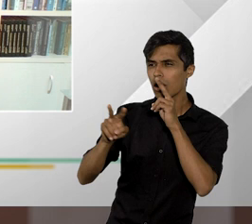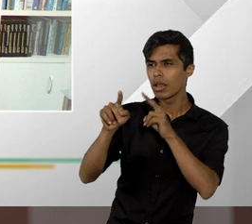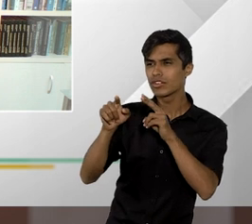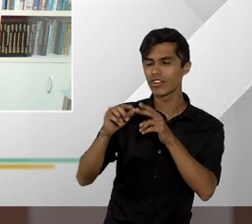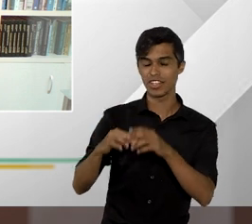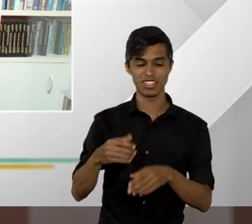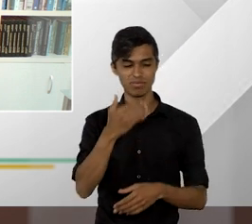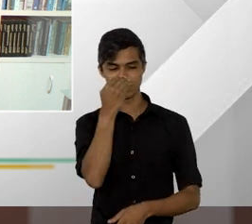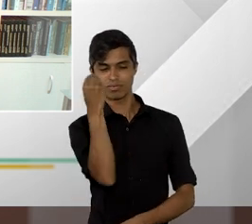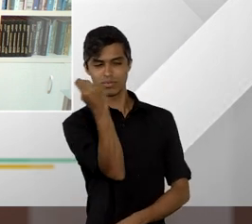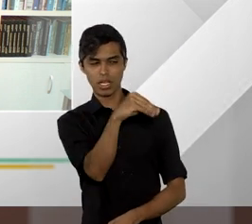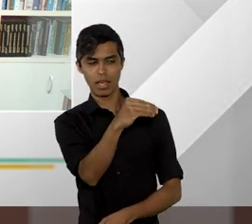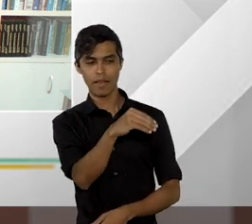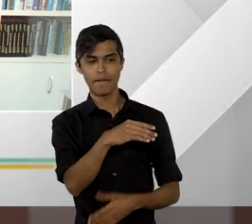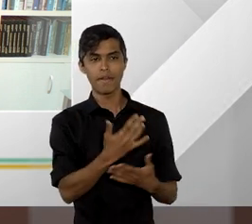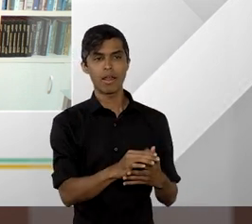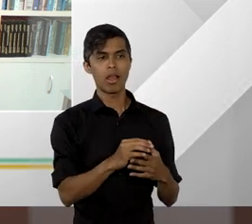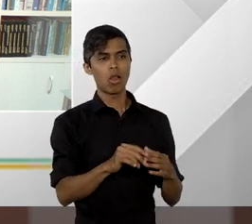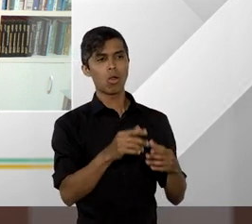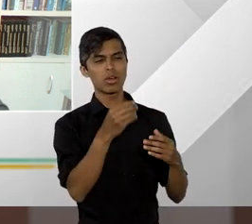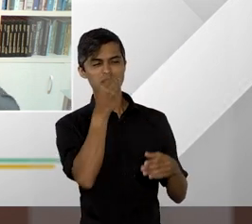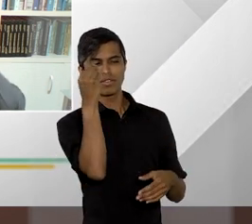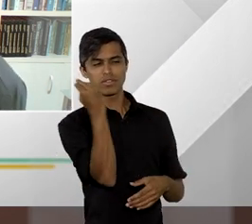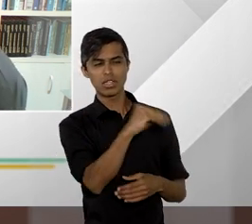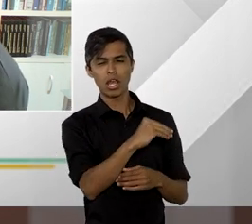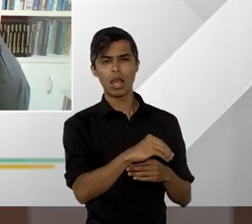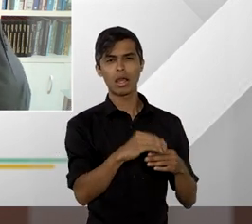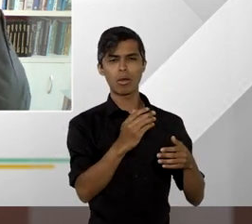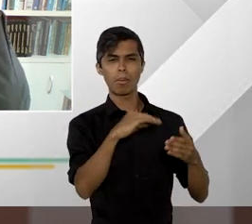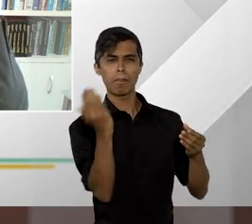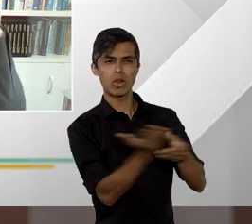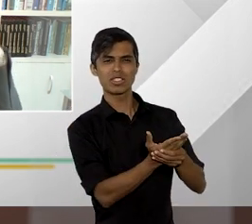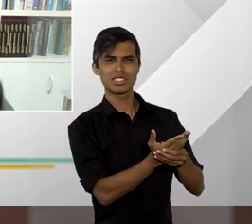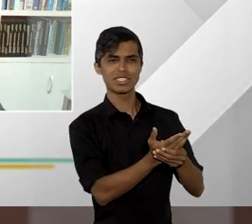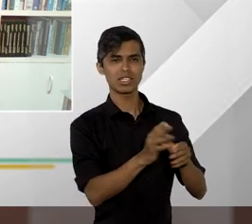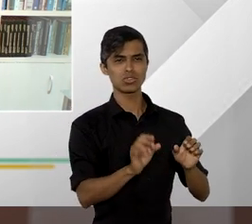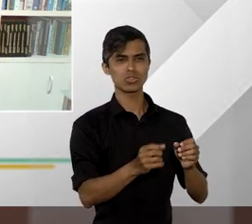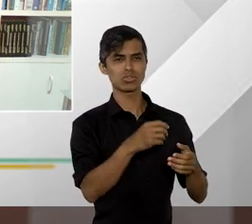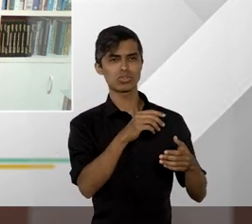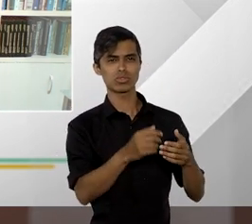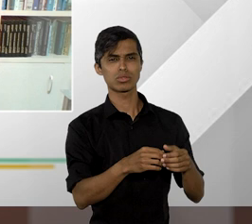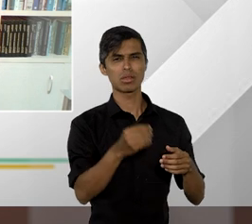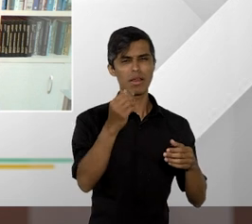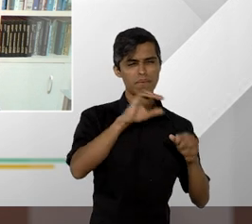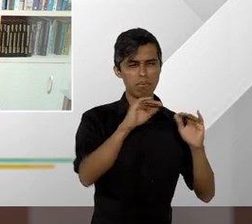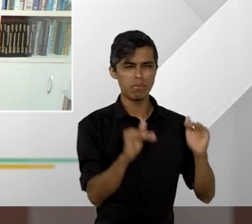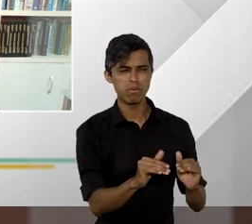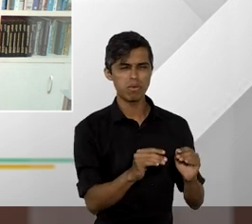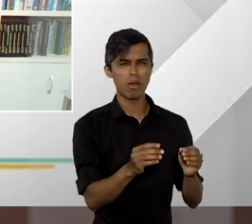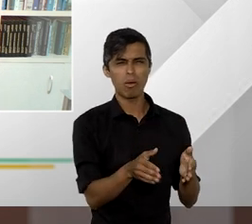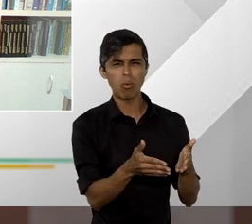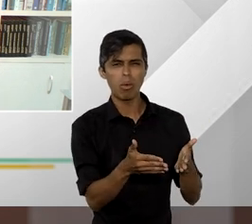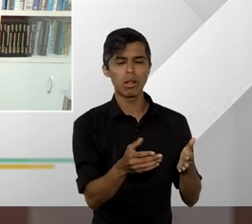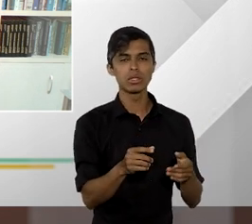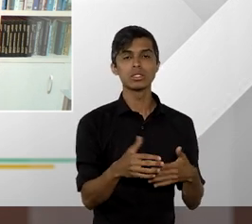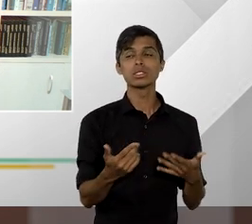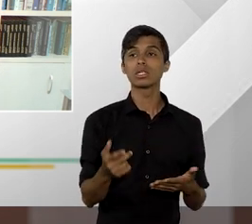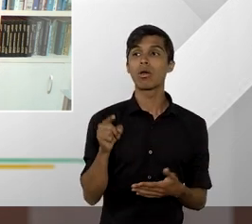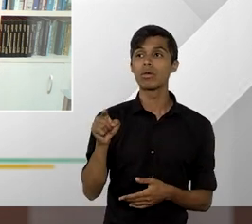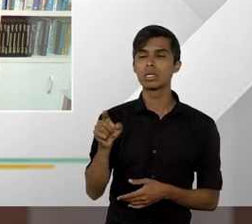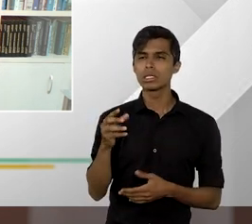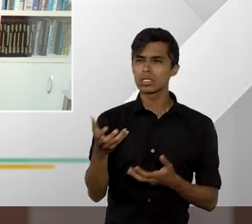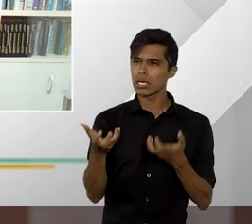processualmente ficará elitizado. Eu gostaria de ouvir ambos, e até o professor Vambier pronunciou aí que filtro